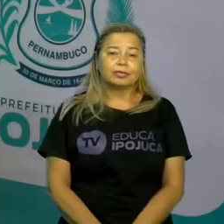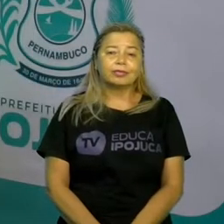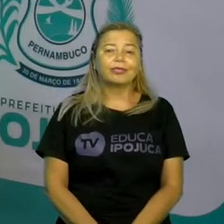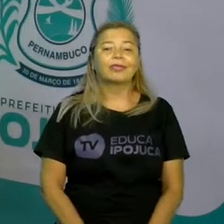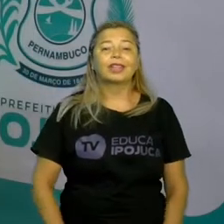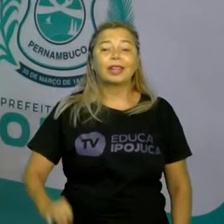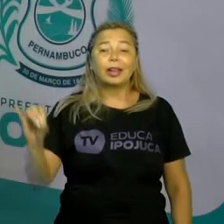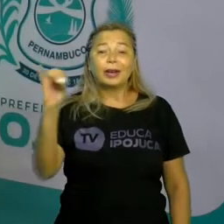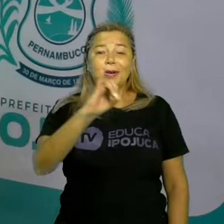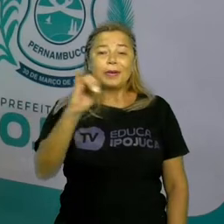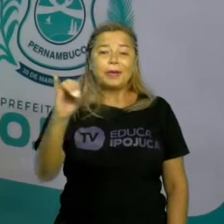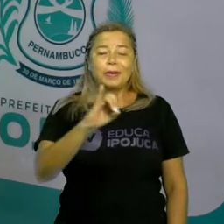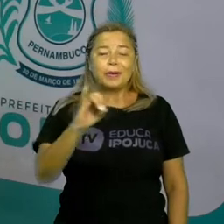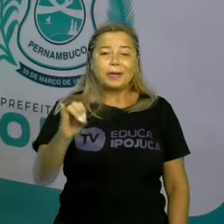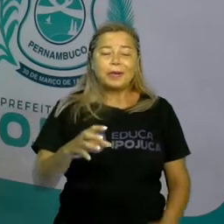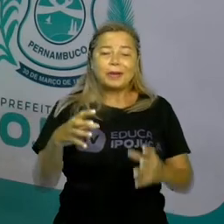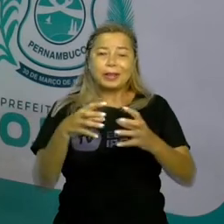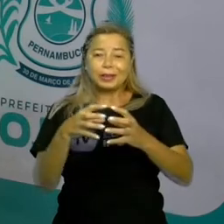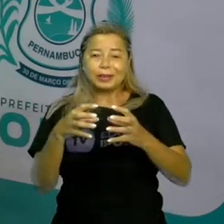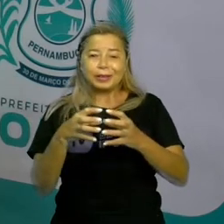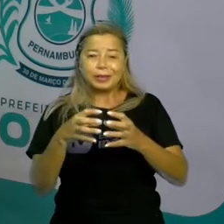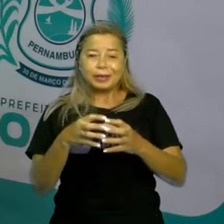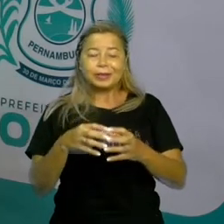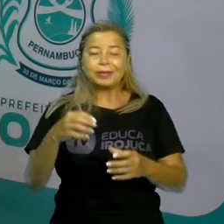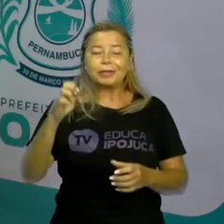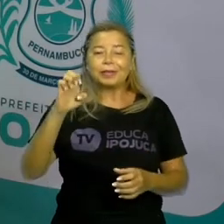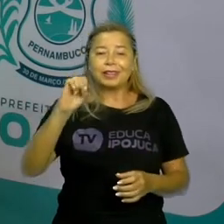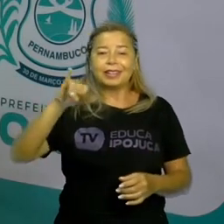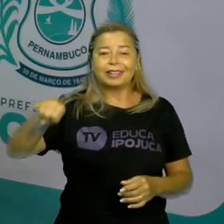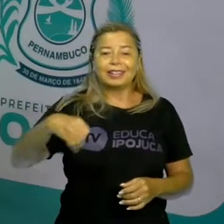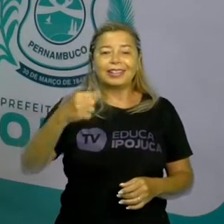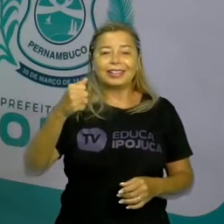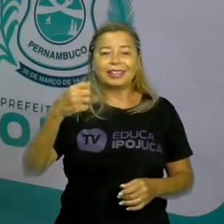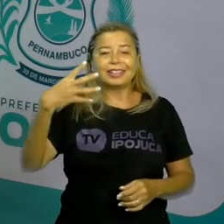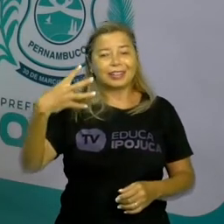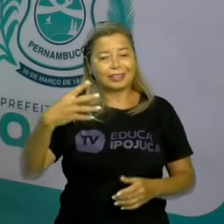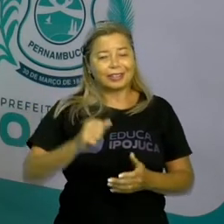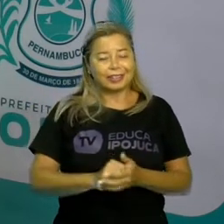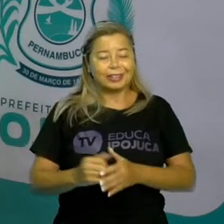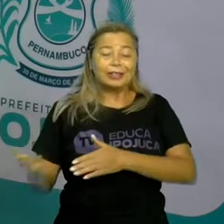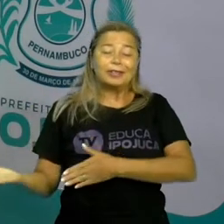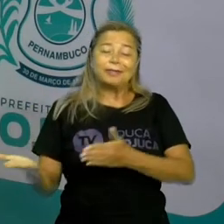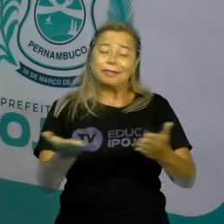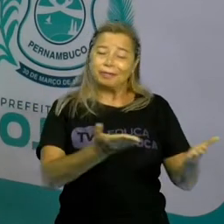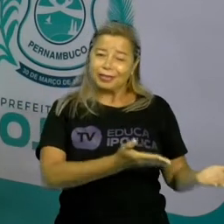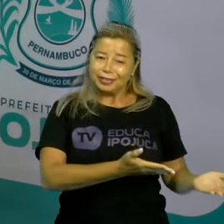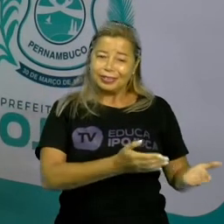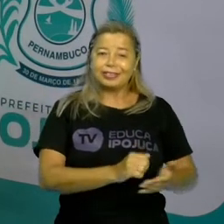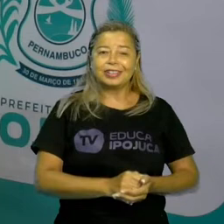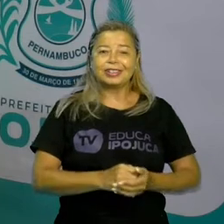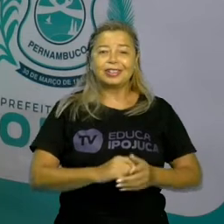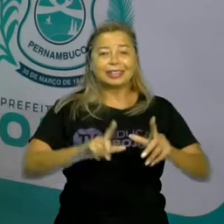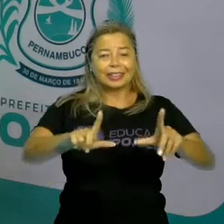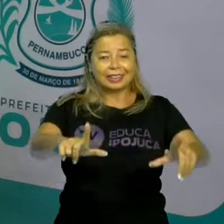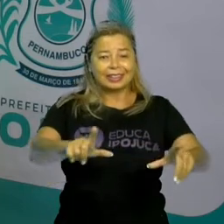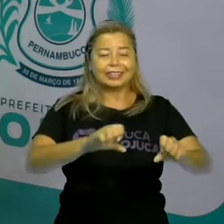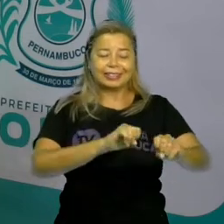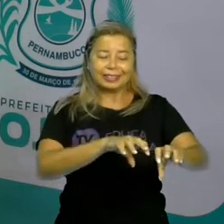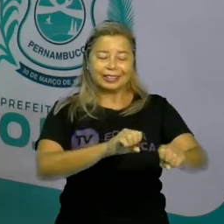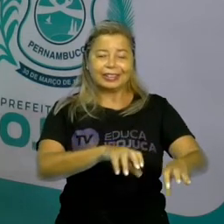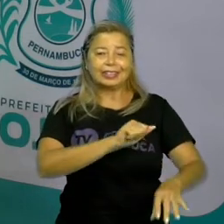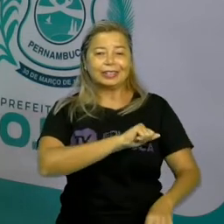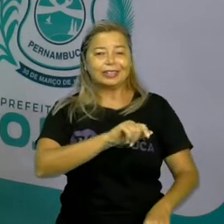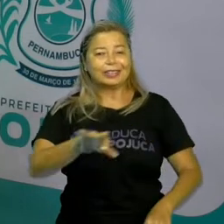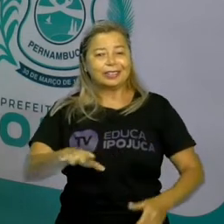Olá pessoal do EJA4, tudo bem com vocês? Sejam bem-vindos à TV Educa e Pojuca. Eu sou o professor